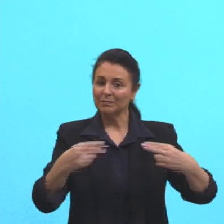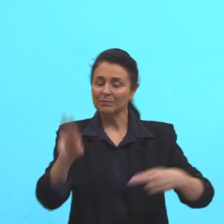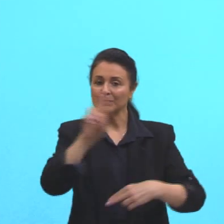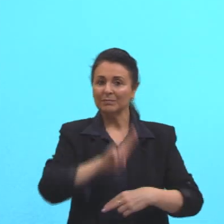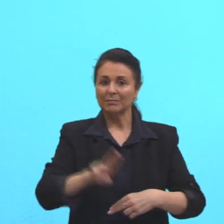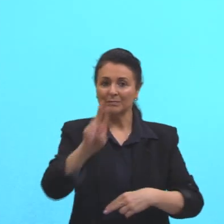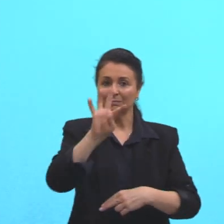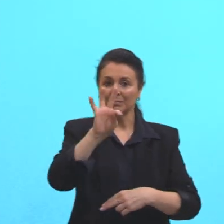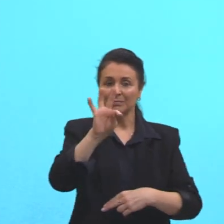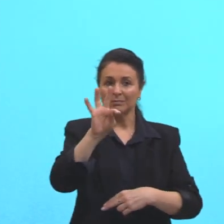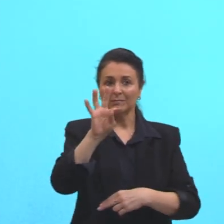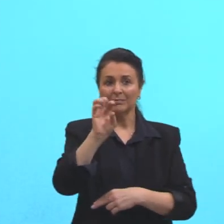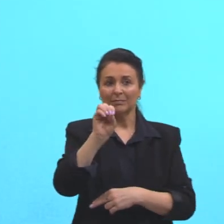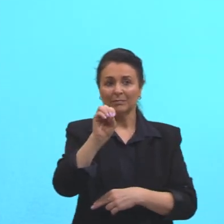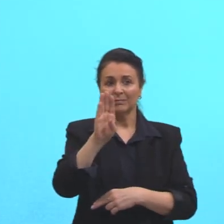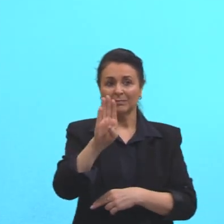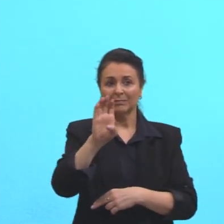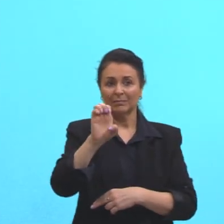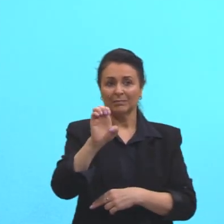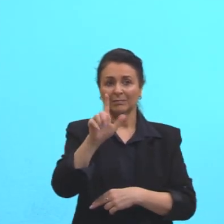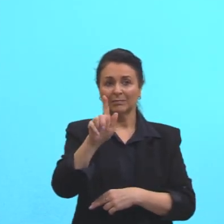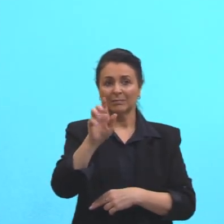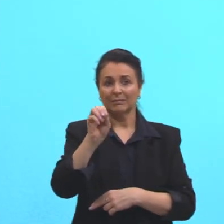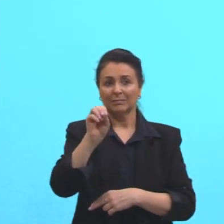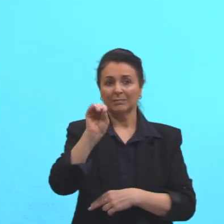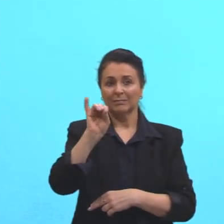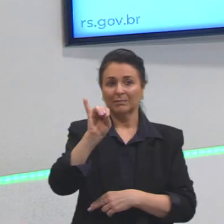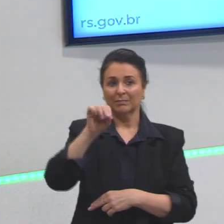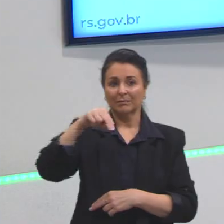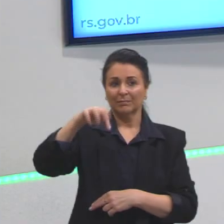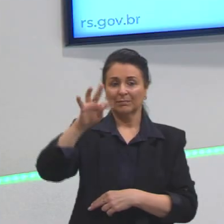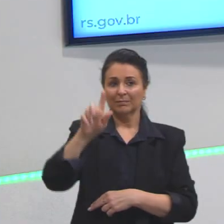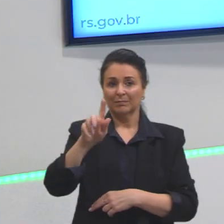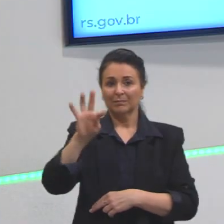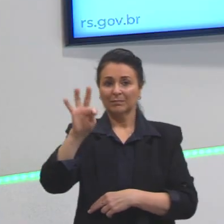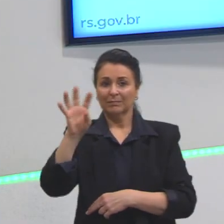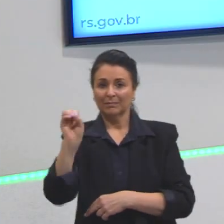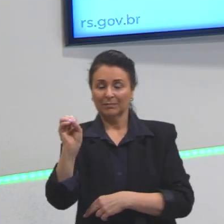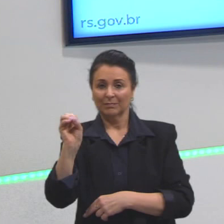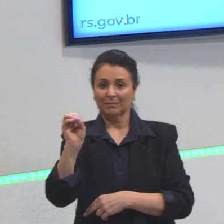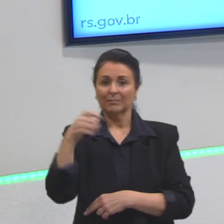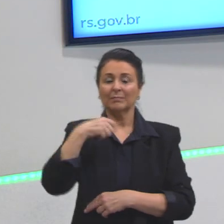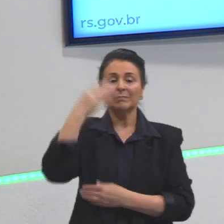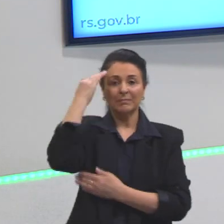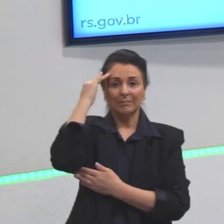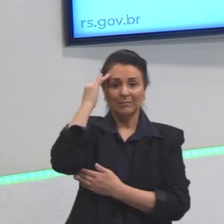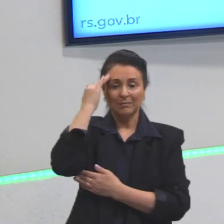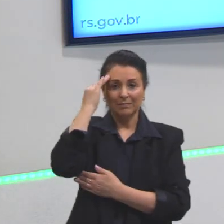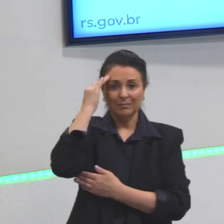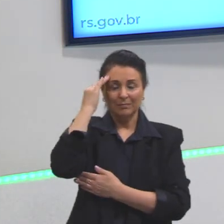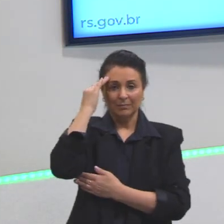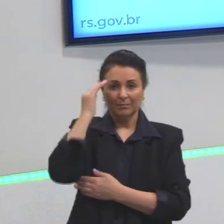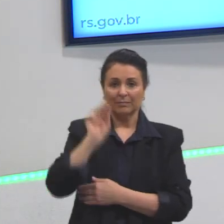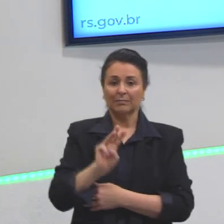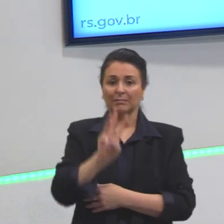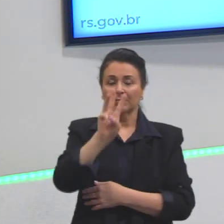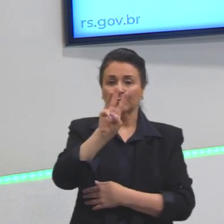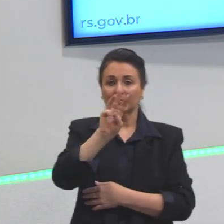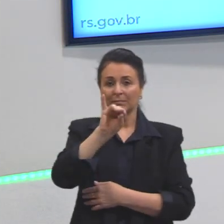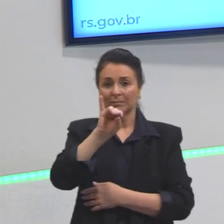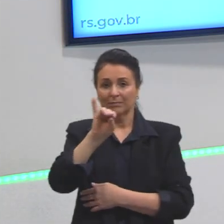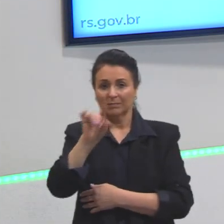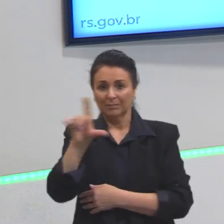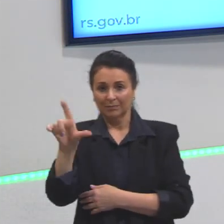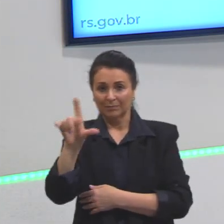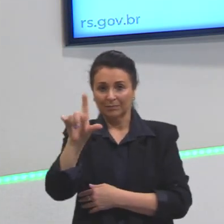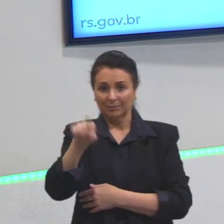o to be going to. Gente, aqui vocês têm que entender o seguinte. Will e to be going to